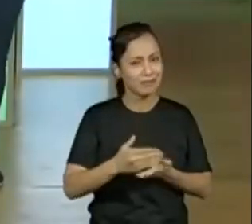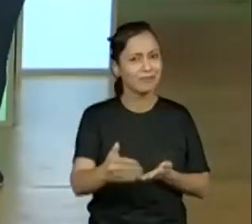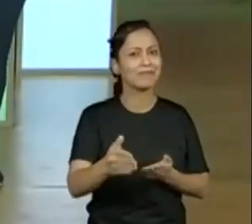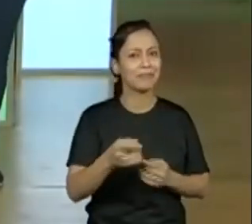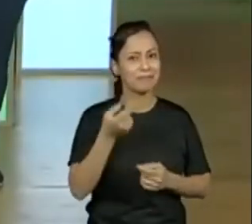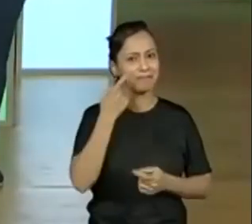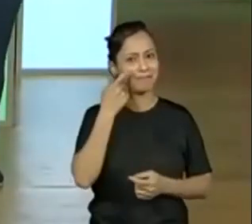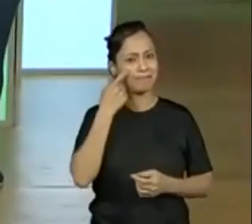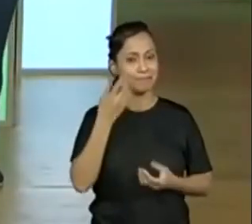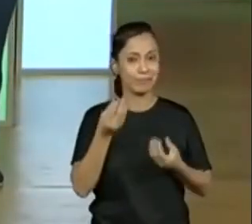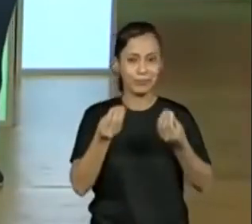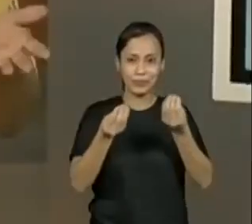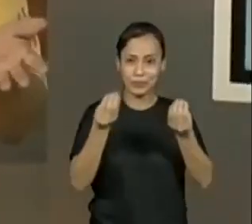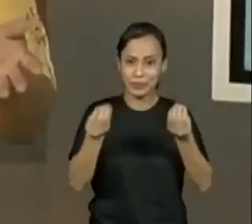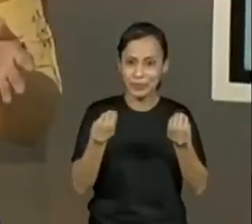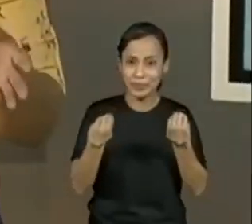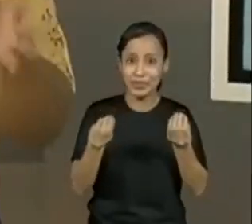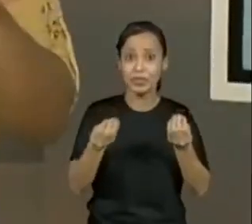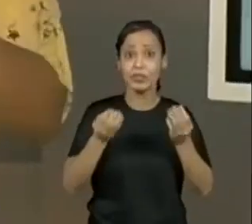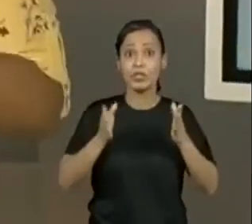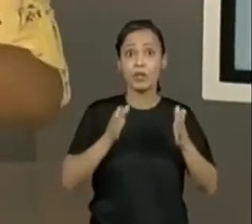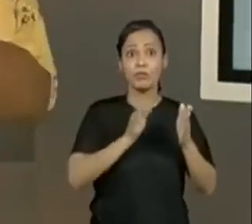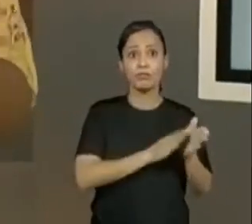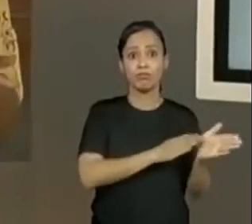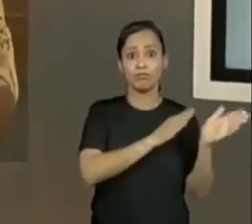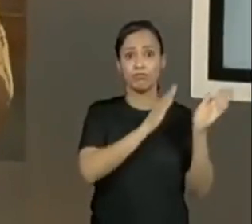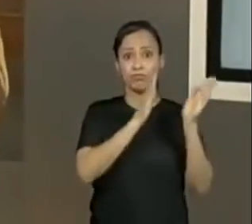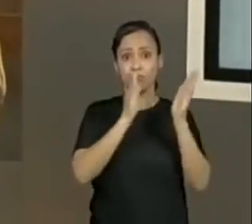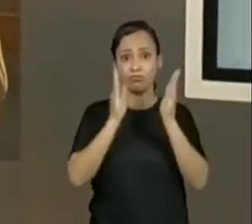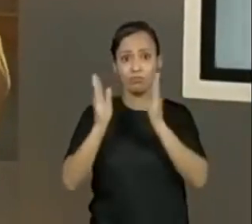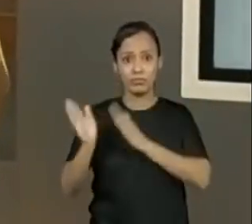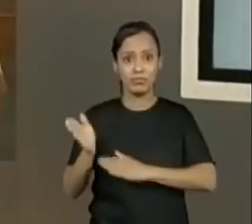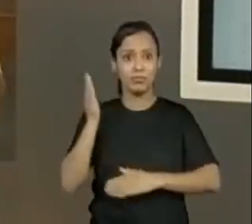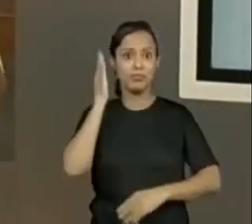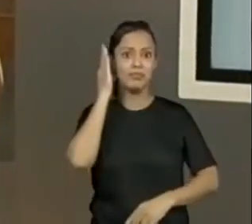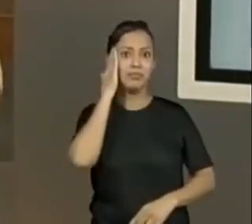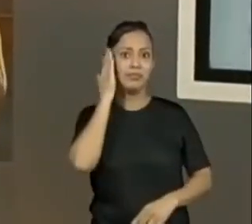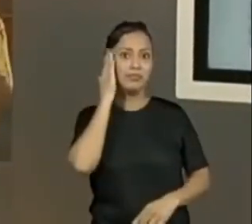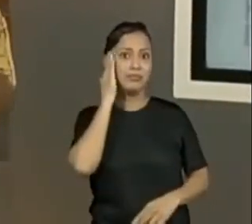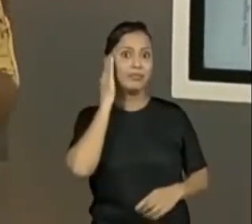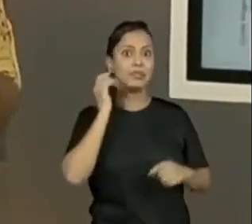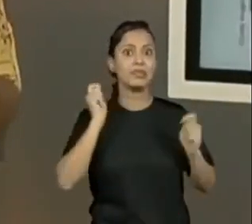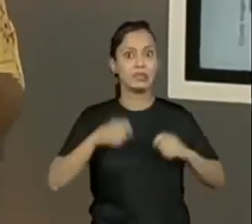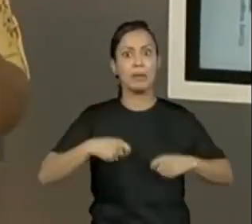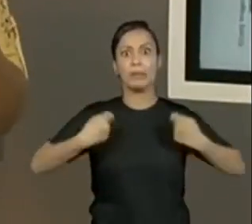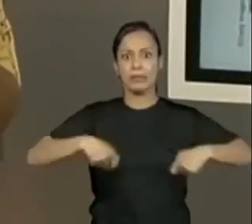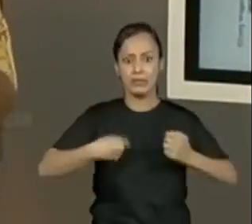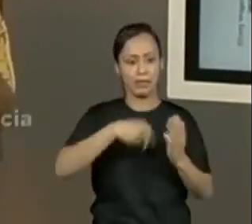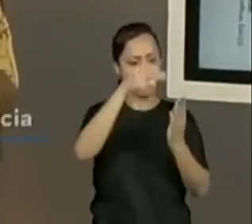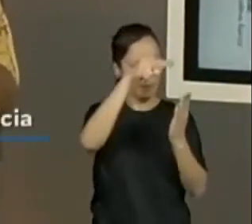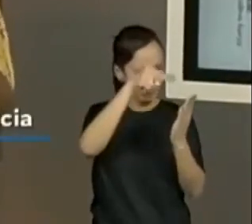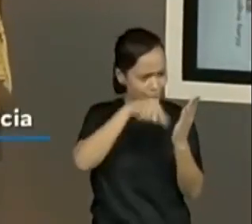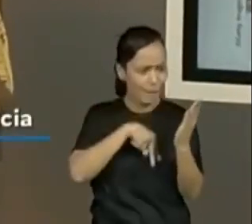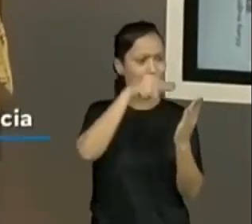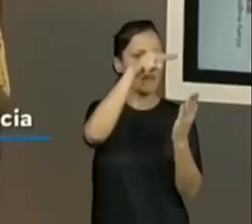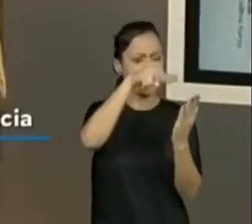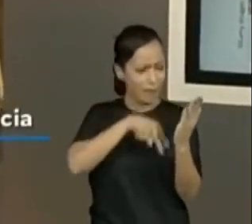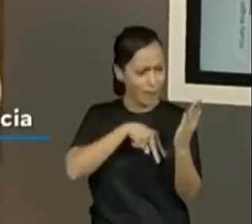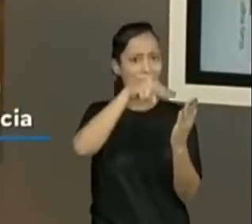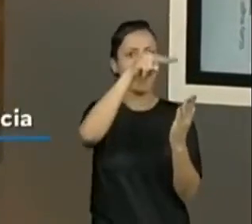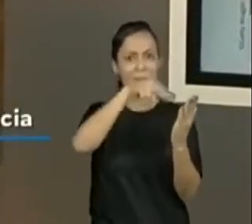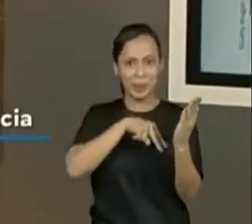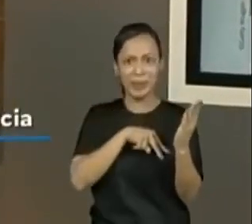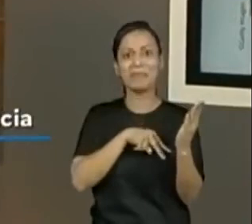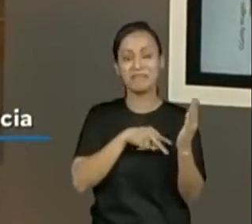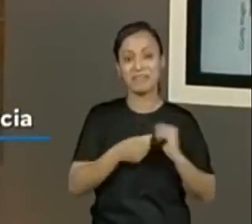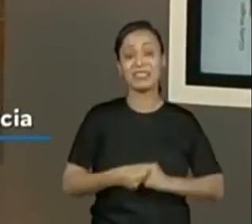é o seguinte, né? Essa sequência já deu para perceber que nós vamos ter que ler muito. E nós sempre falamos,